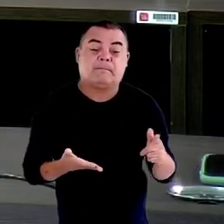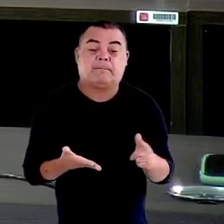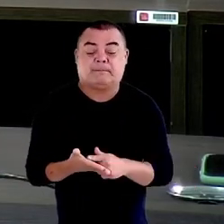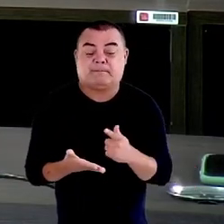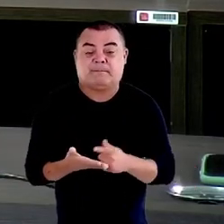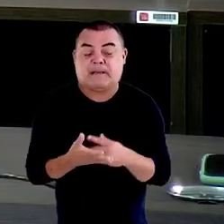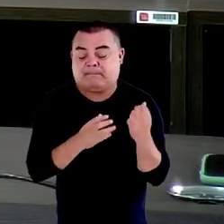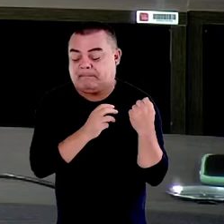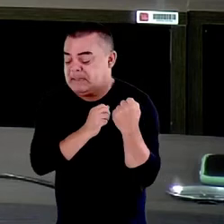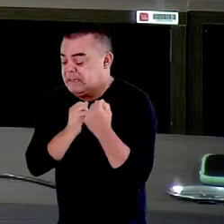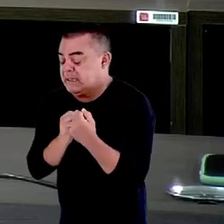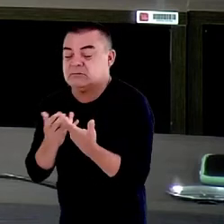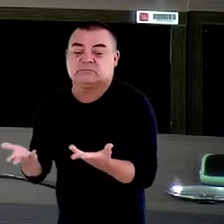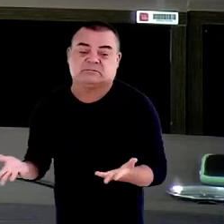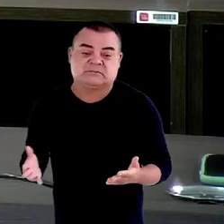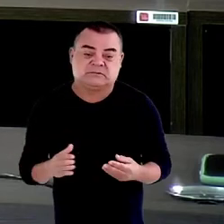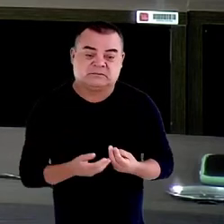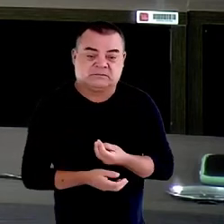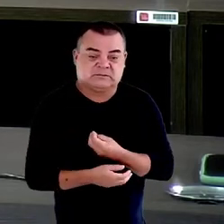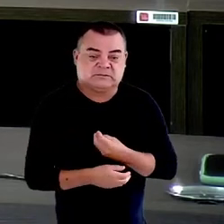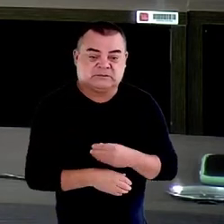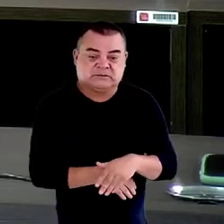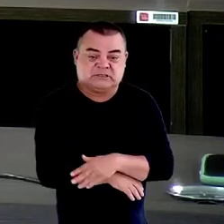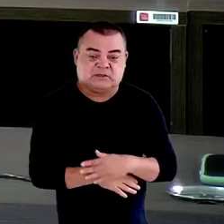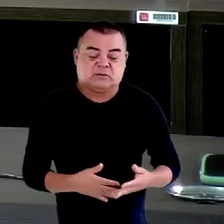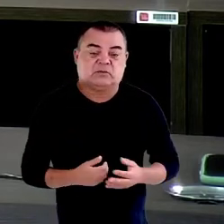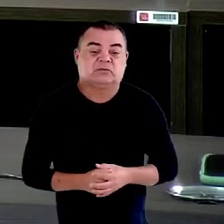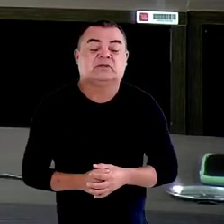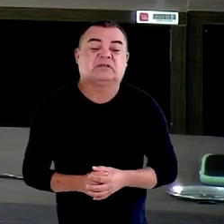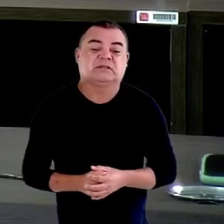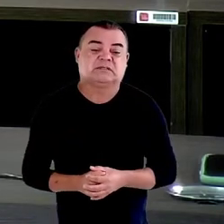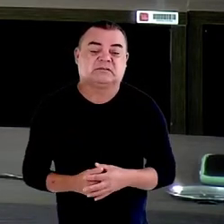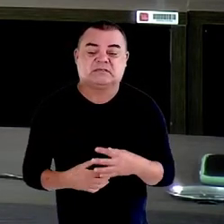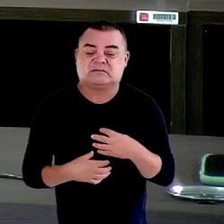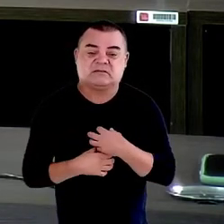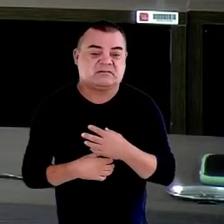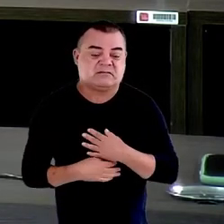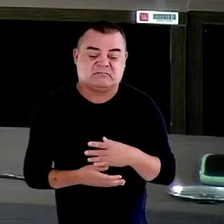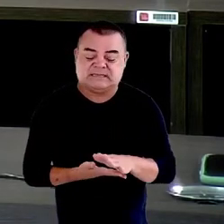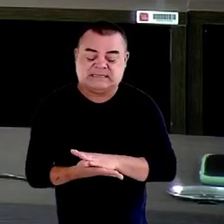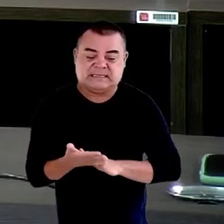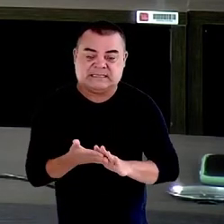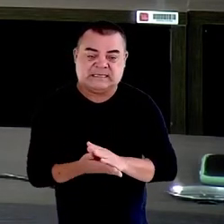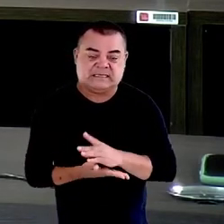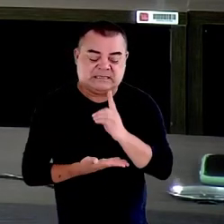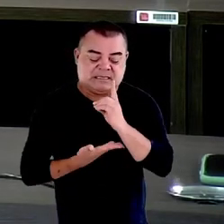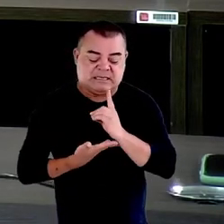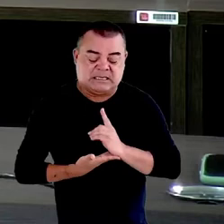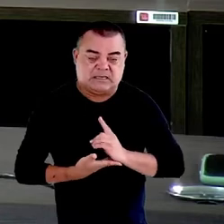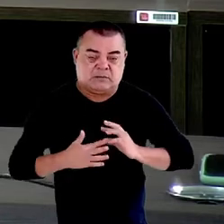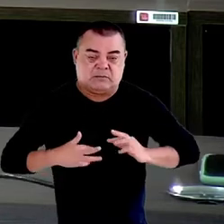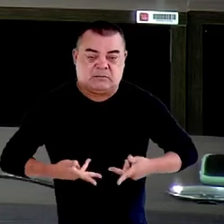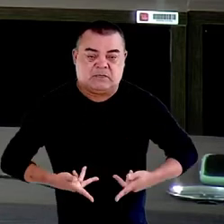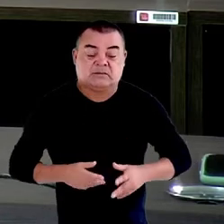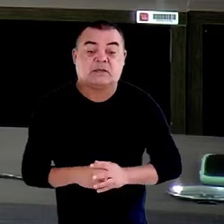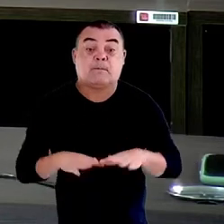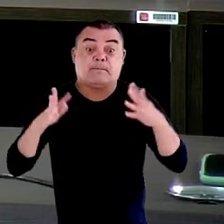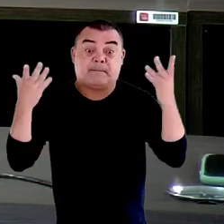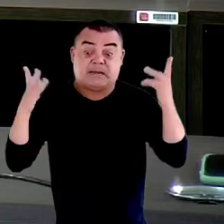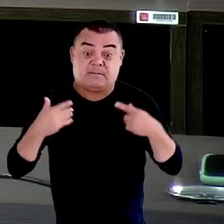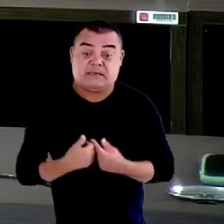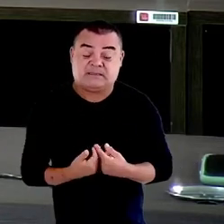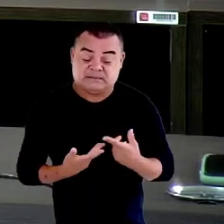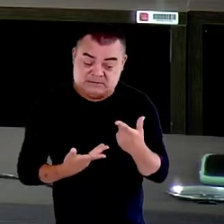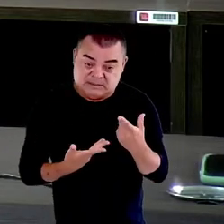da rua em situação que não é de nenhuma dignidade humana. Então, parabéns pela sua iniciativa e